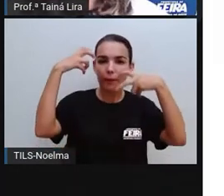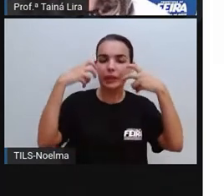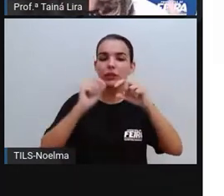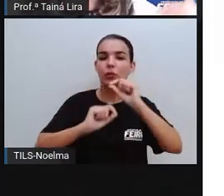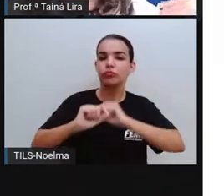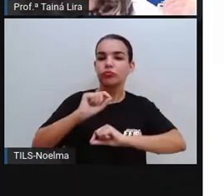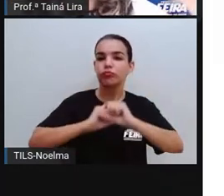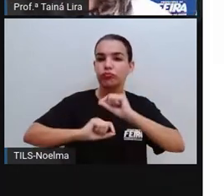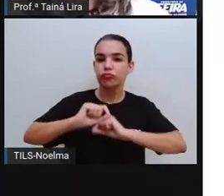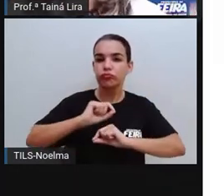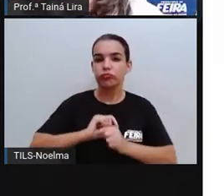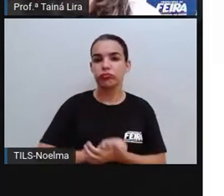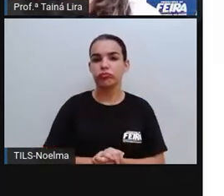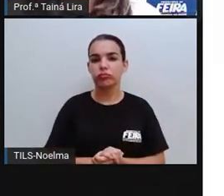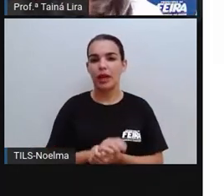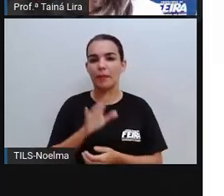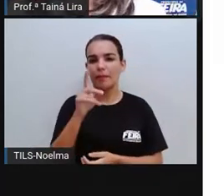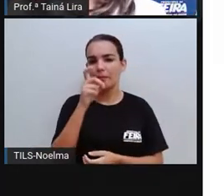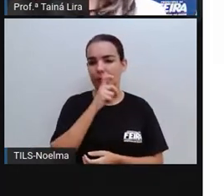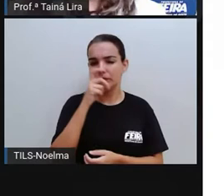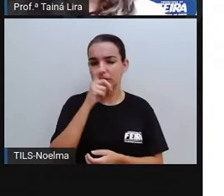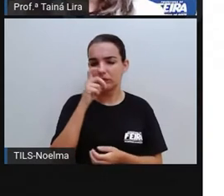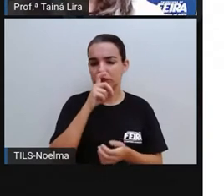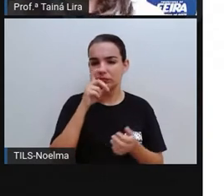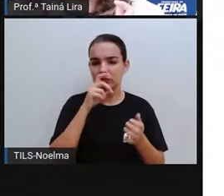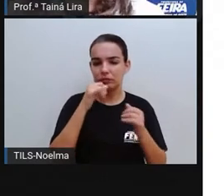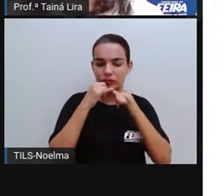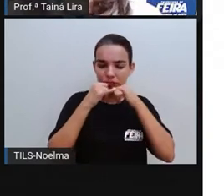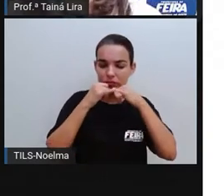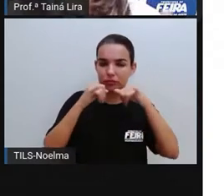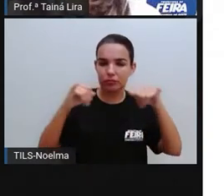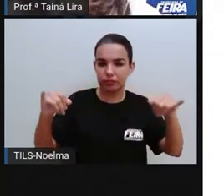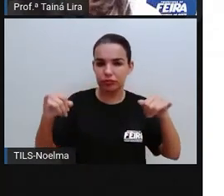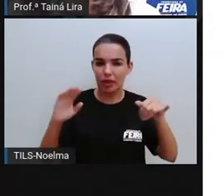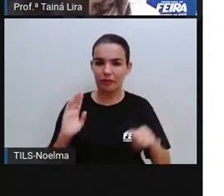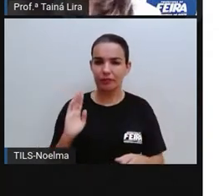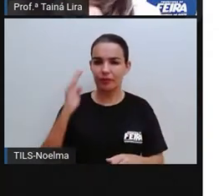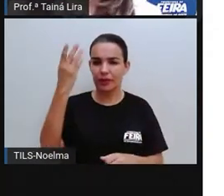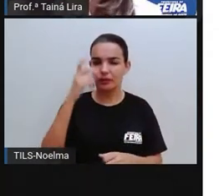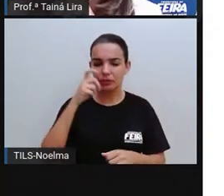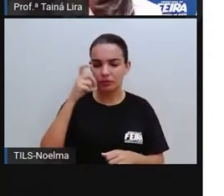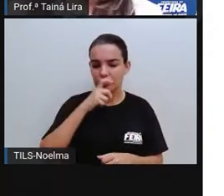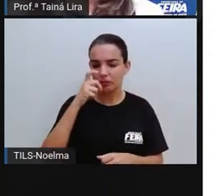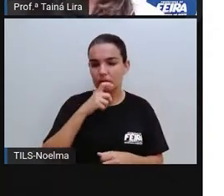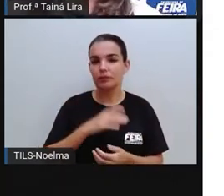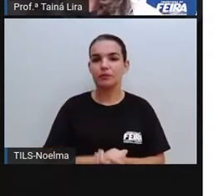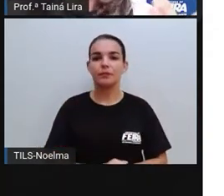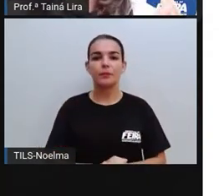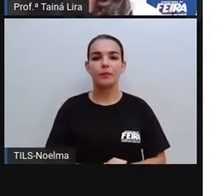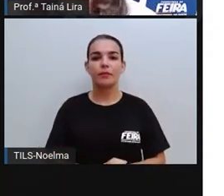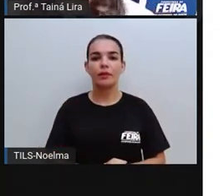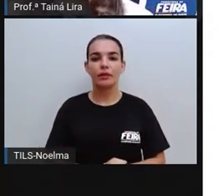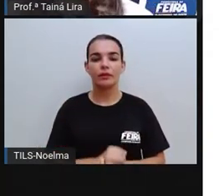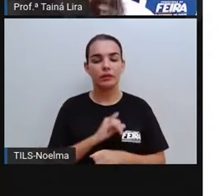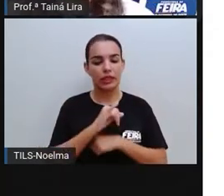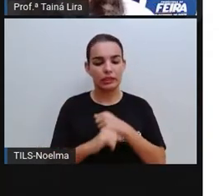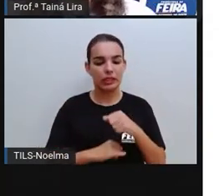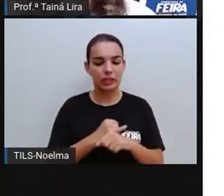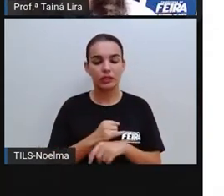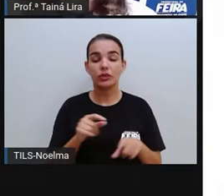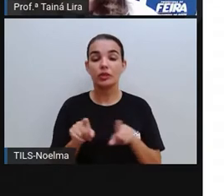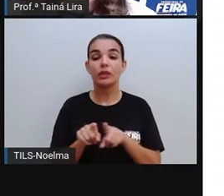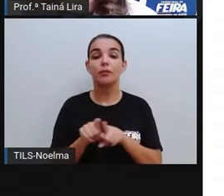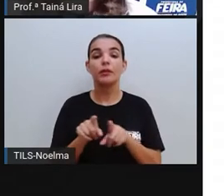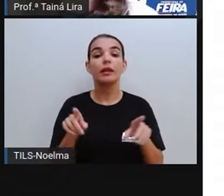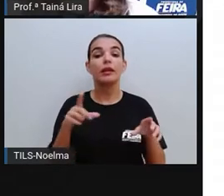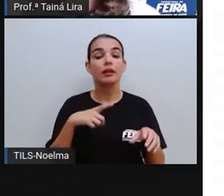sempre, que são as fake news. A gente vai discutir isso mais para o finalzinho da aula. Mas é interessante, né? Que são